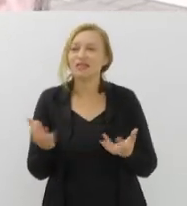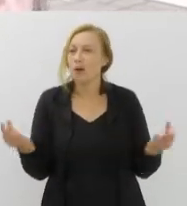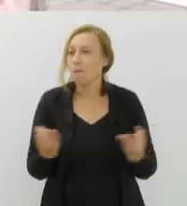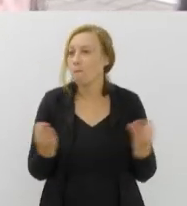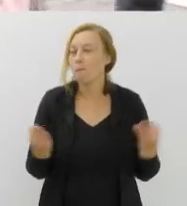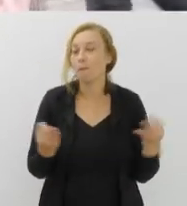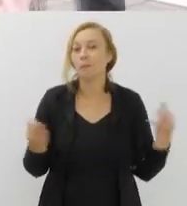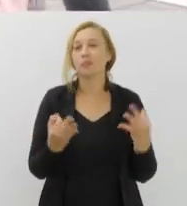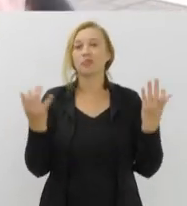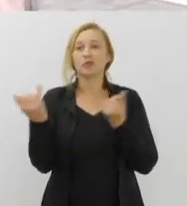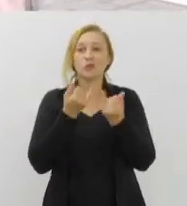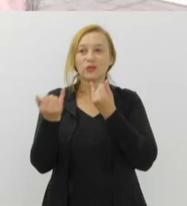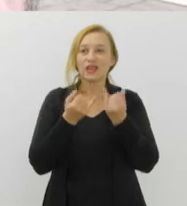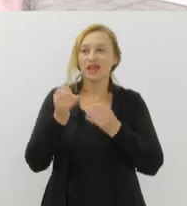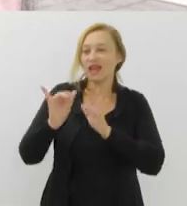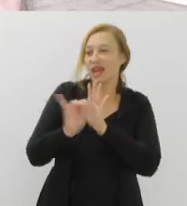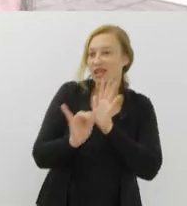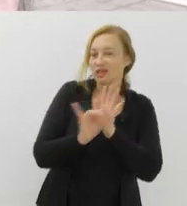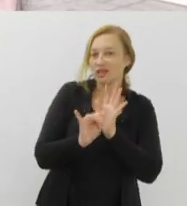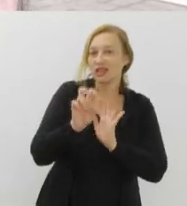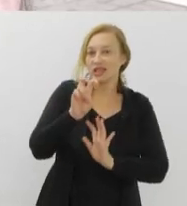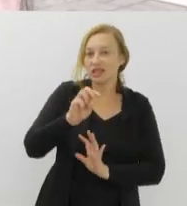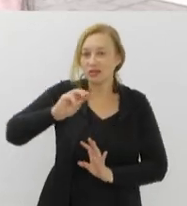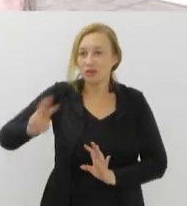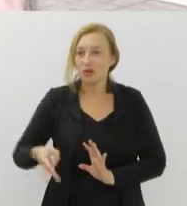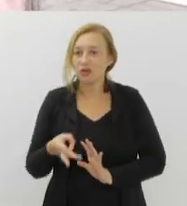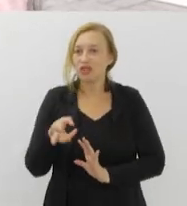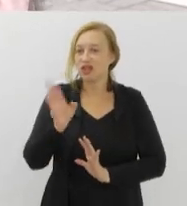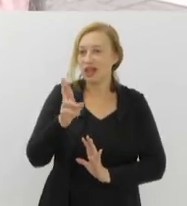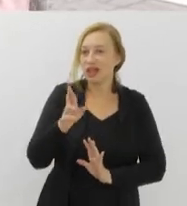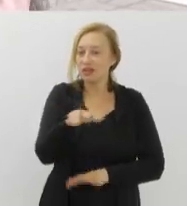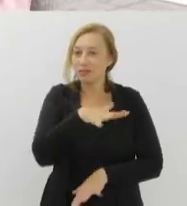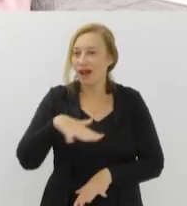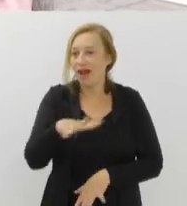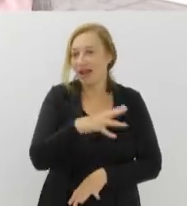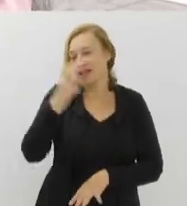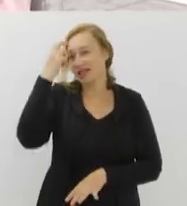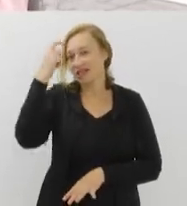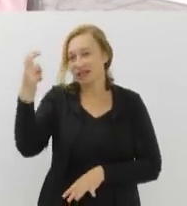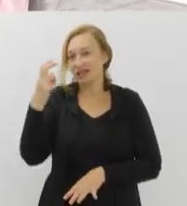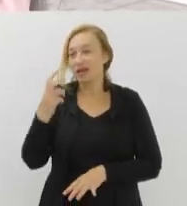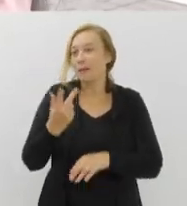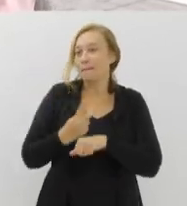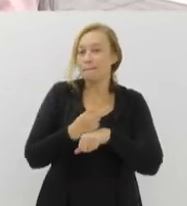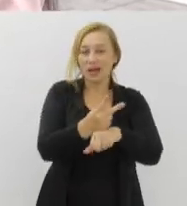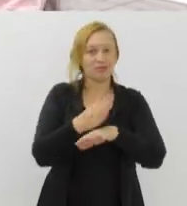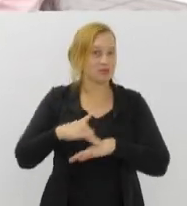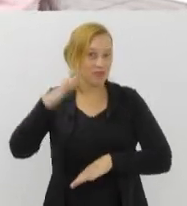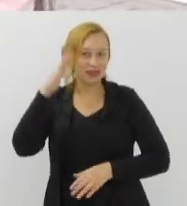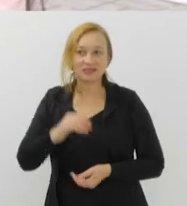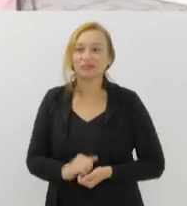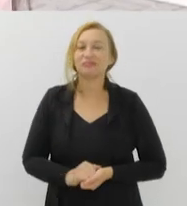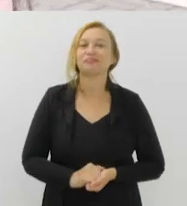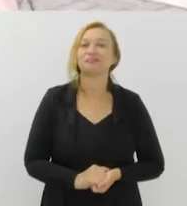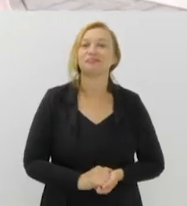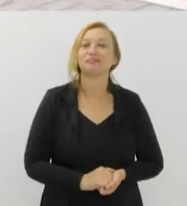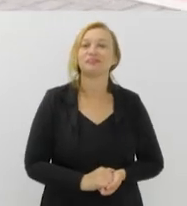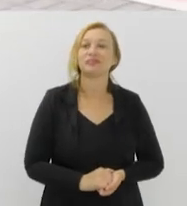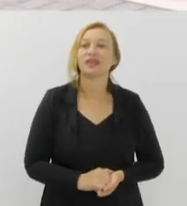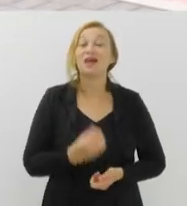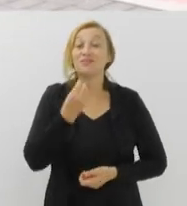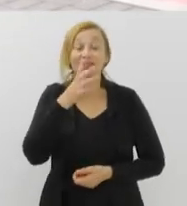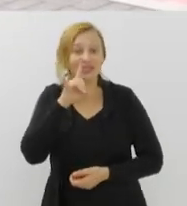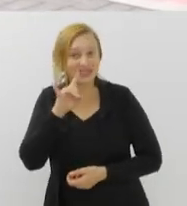notícia do edital 5 milhões de reais para a área da cultura, prêmios e tudo mais. Bom